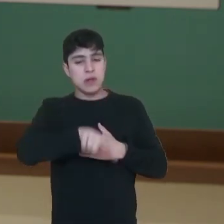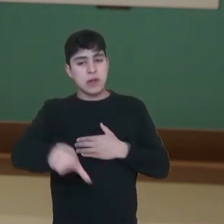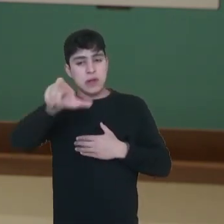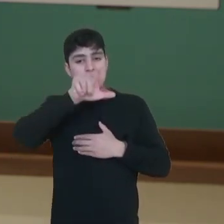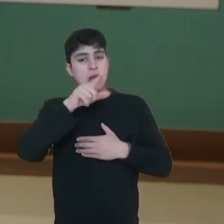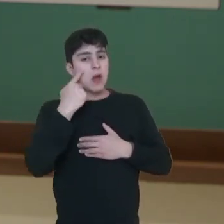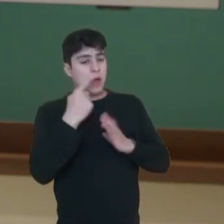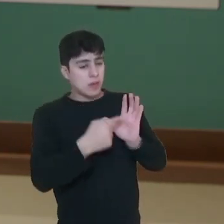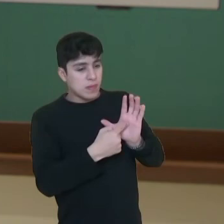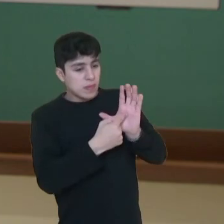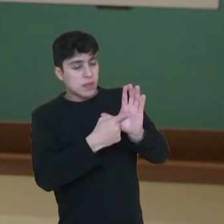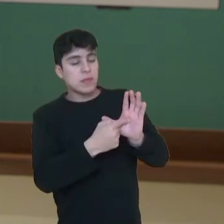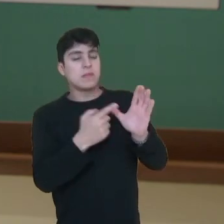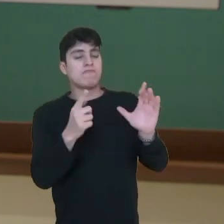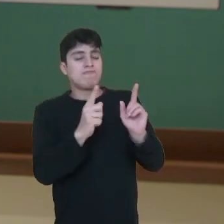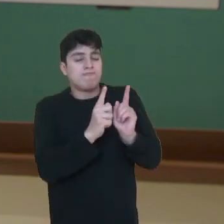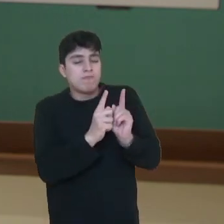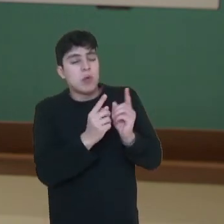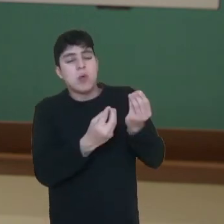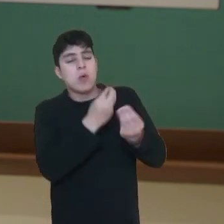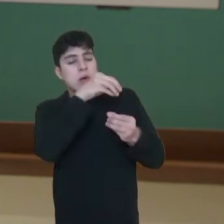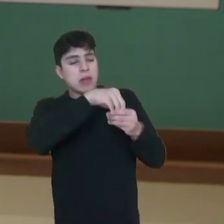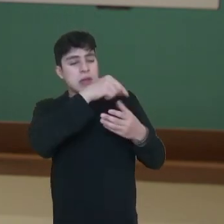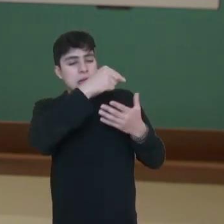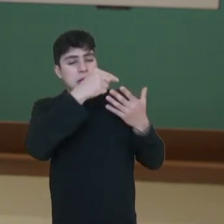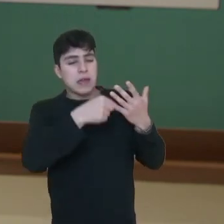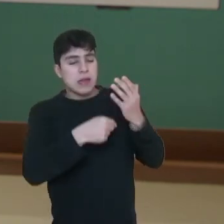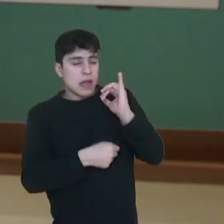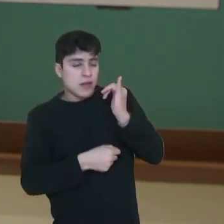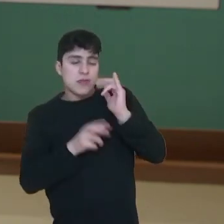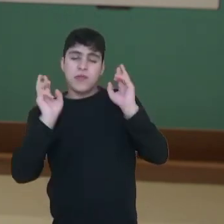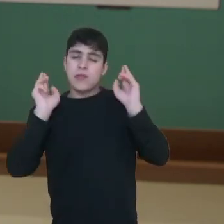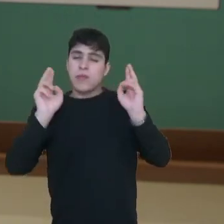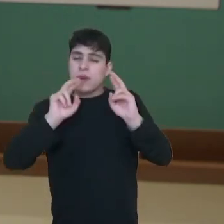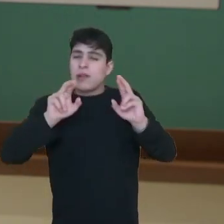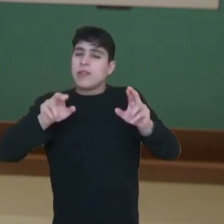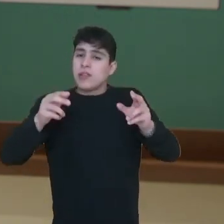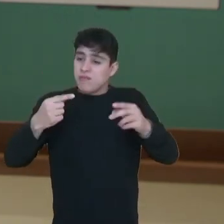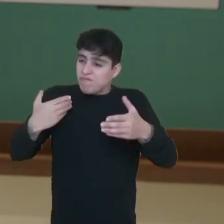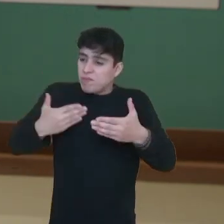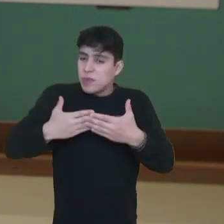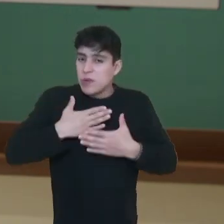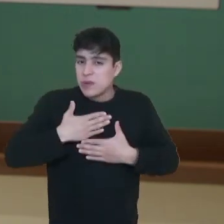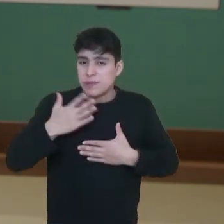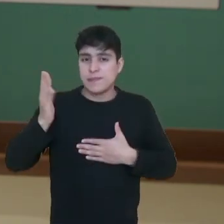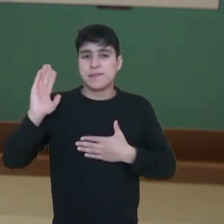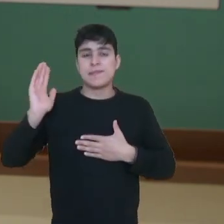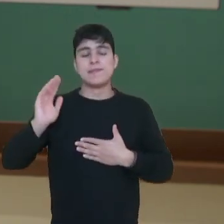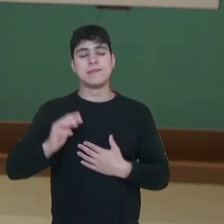apresentando-nos brevemente os elementos da narrativa. Espero que tenham gostado e até breve.